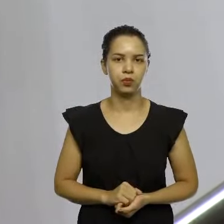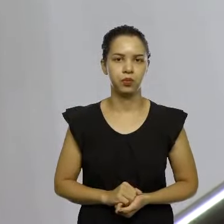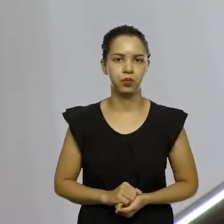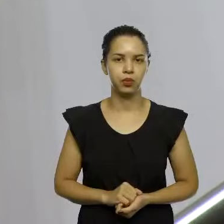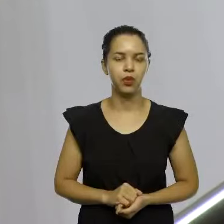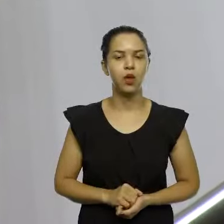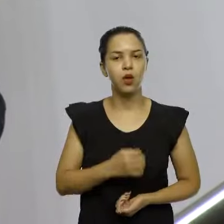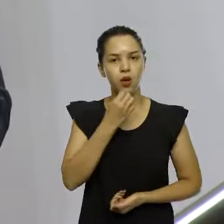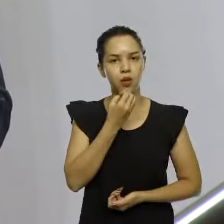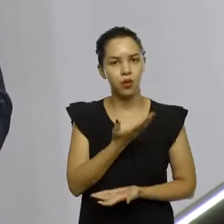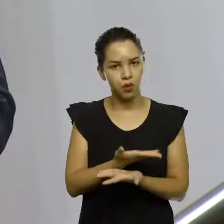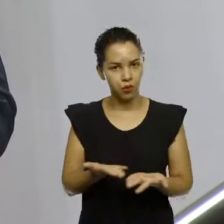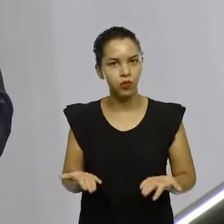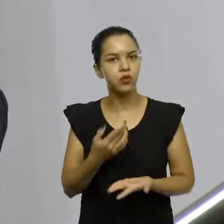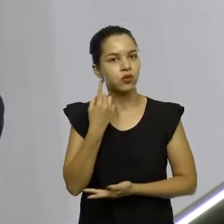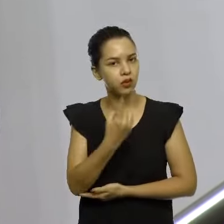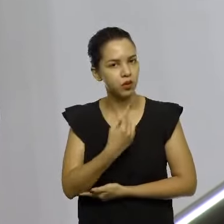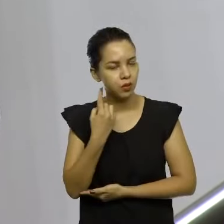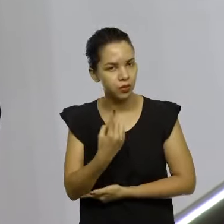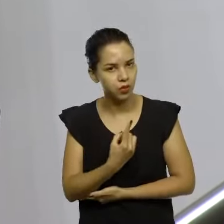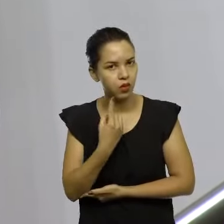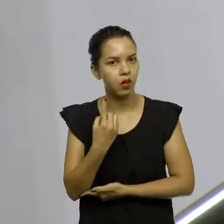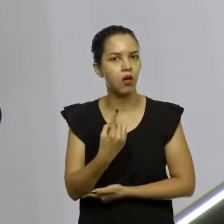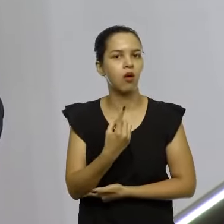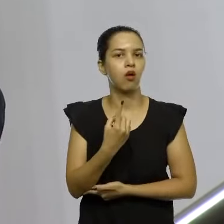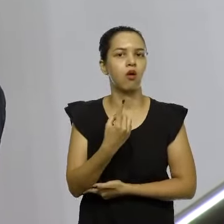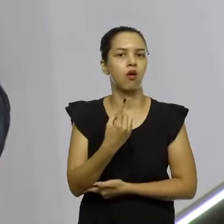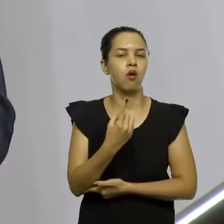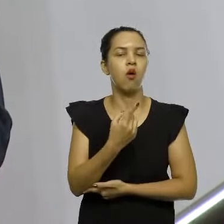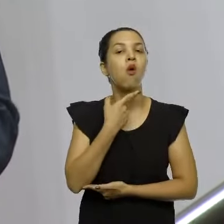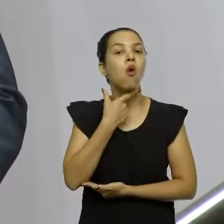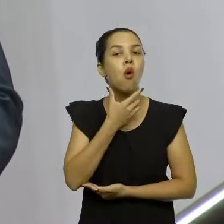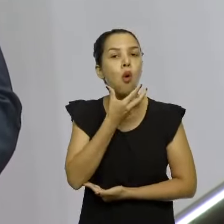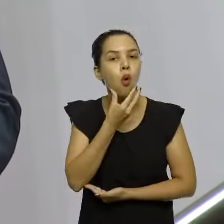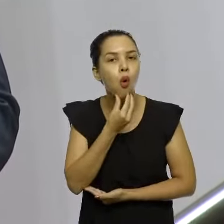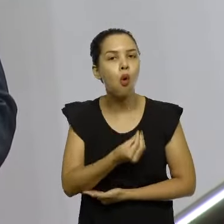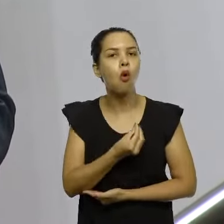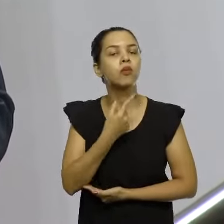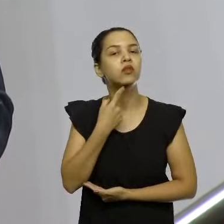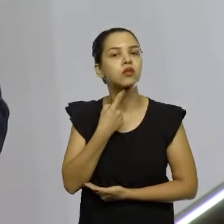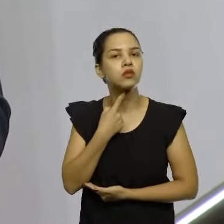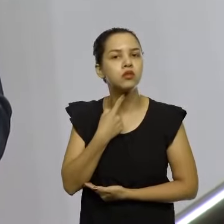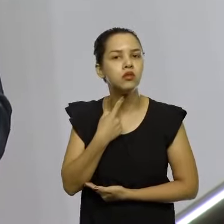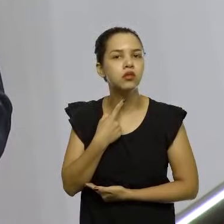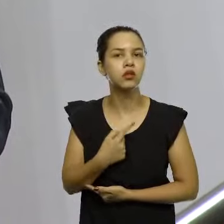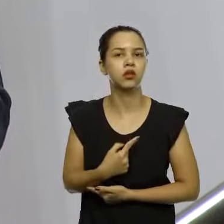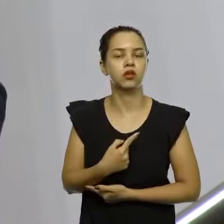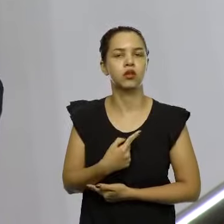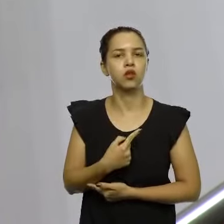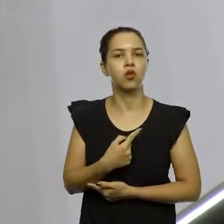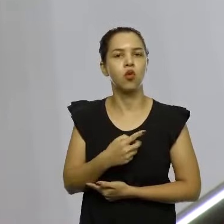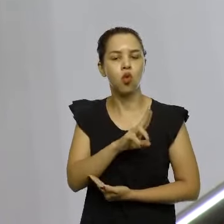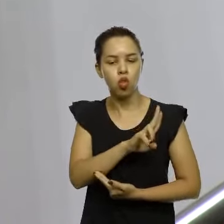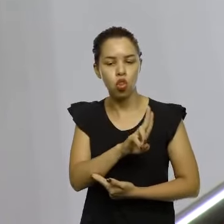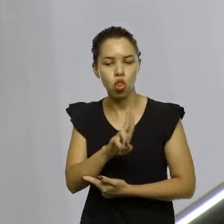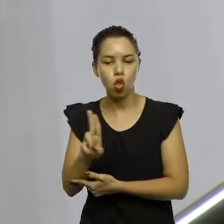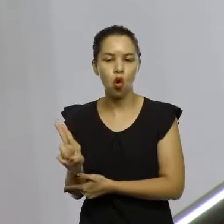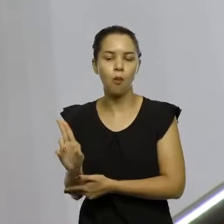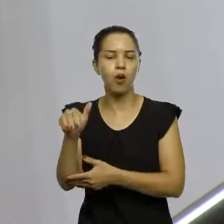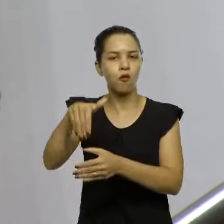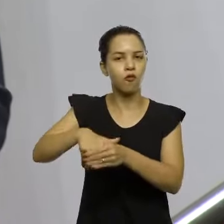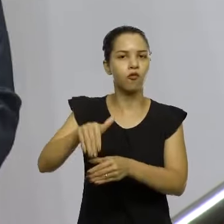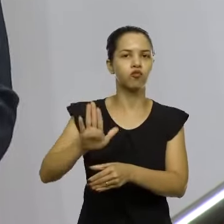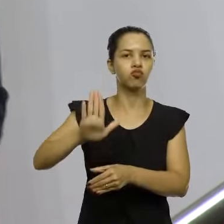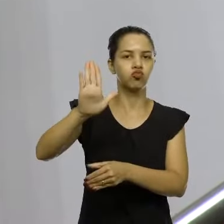Deputados, várias coisas movem um homem a colocar o seu nome à disposição, concorrer a qualquer cargo eleitoral que